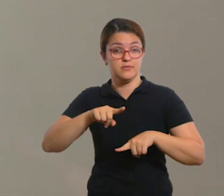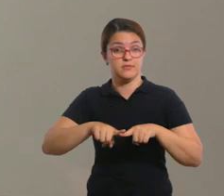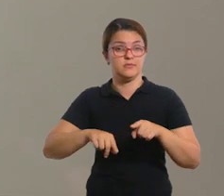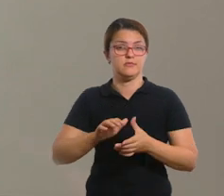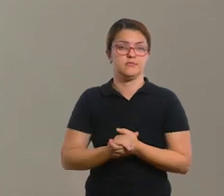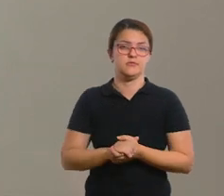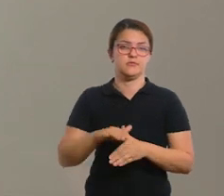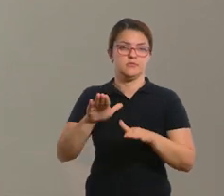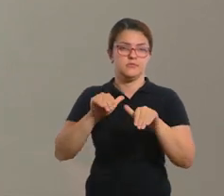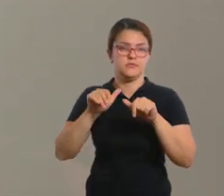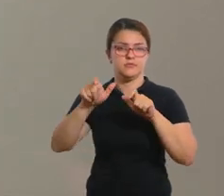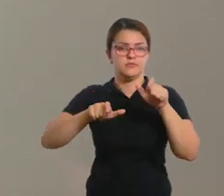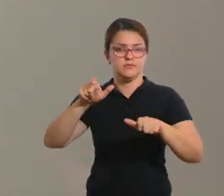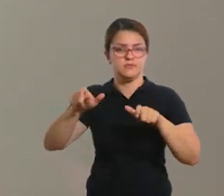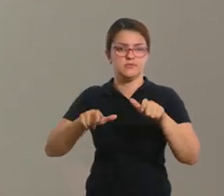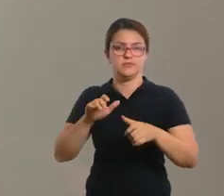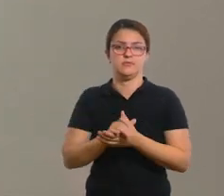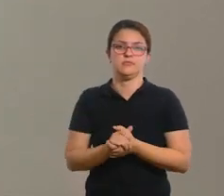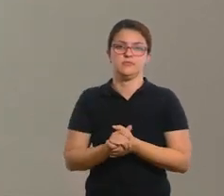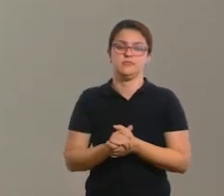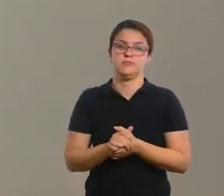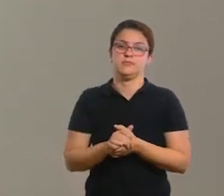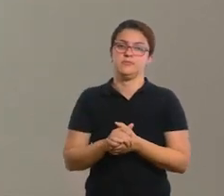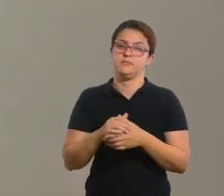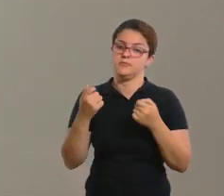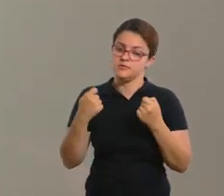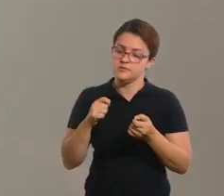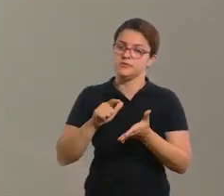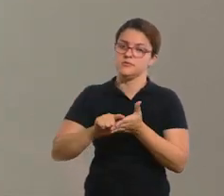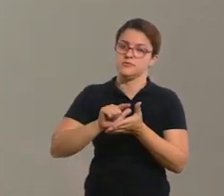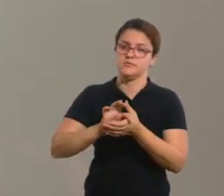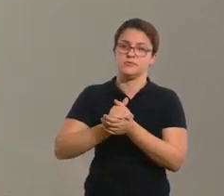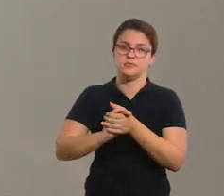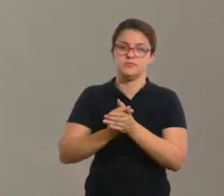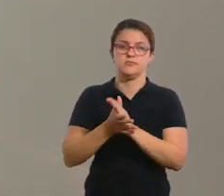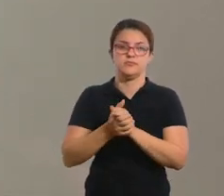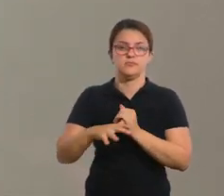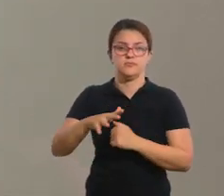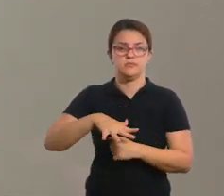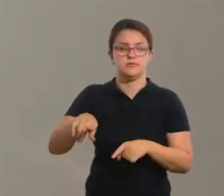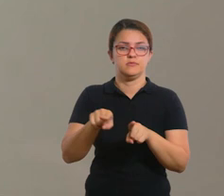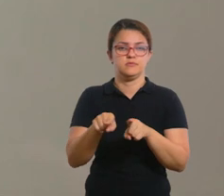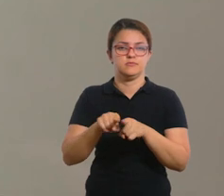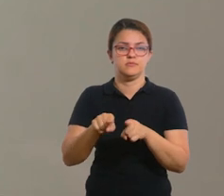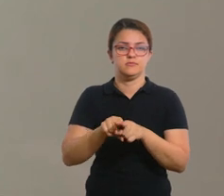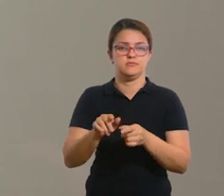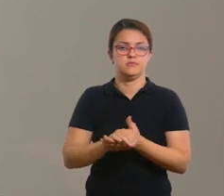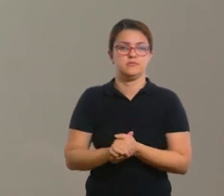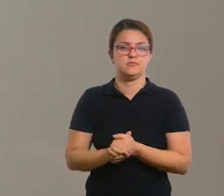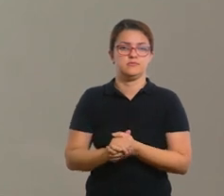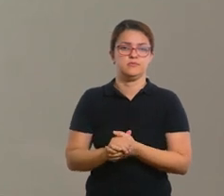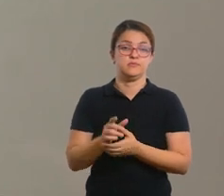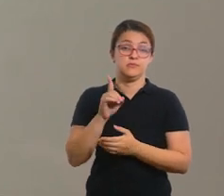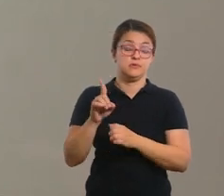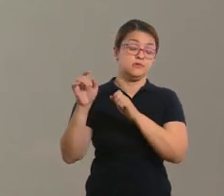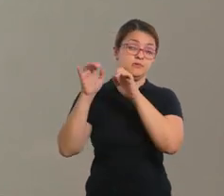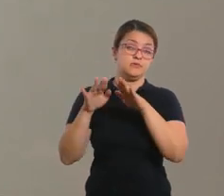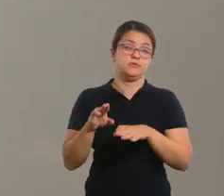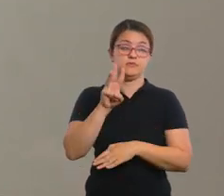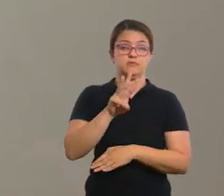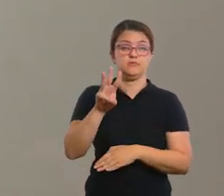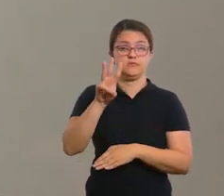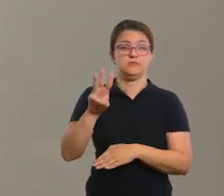materiais, estamos trabalhando com mais pessoas, sempre mantém as mãos higienizadas e o espaço também, tá bom? Fiquem com Deus,